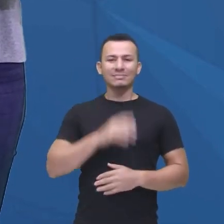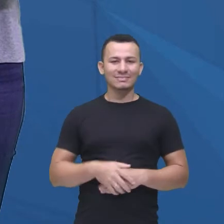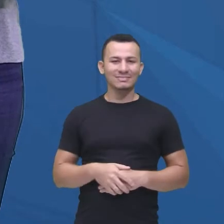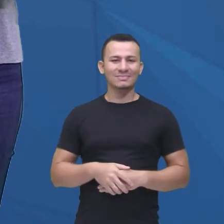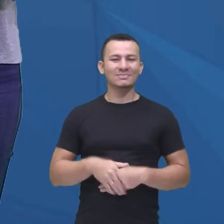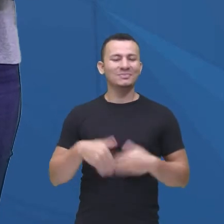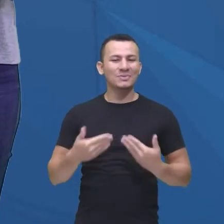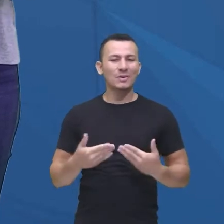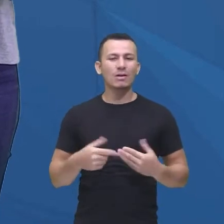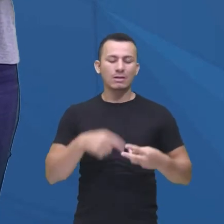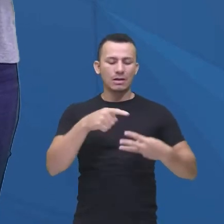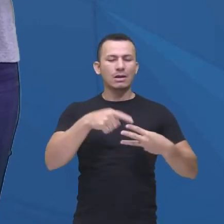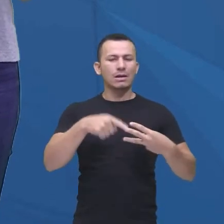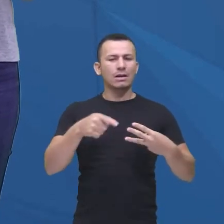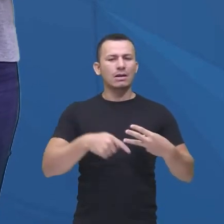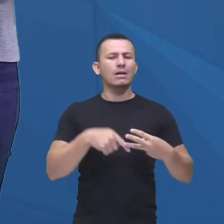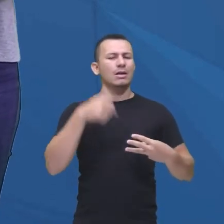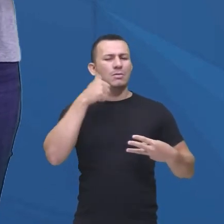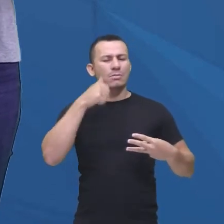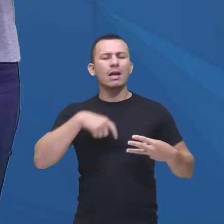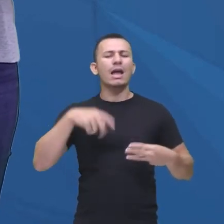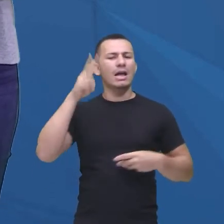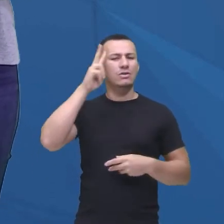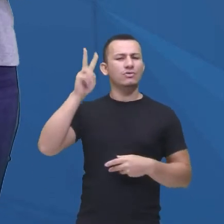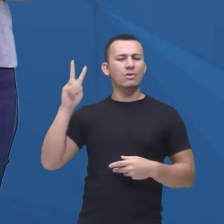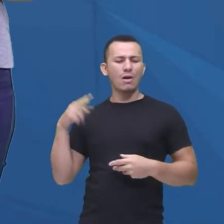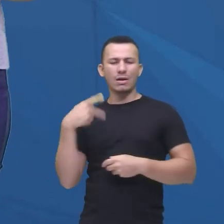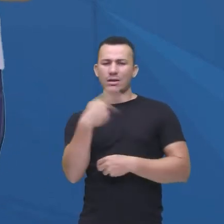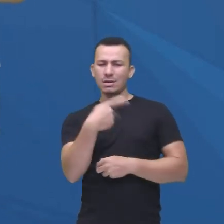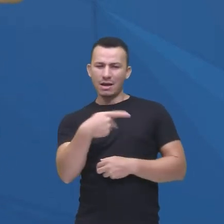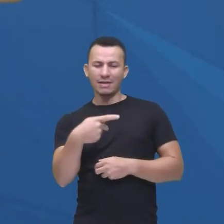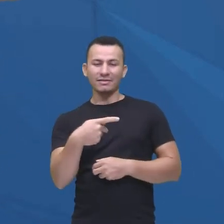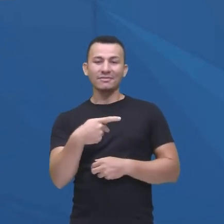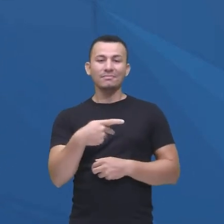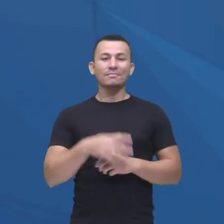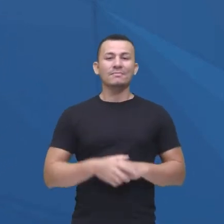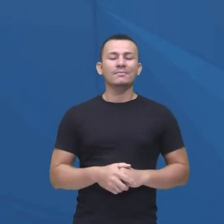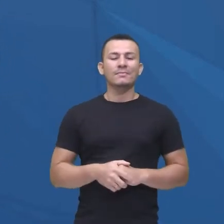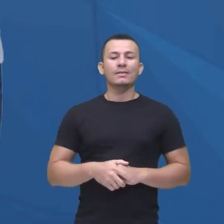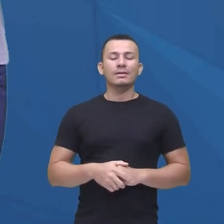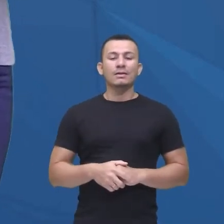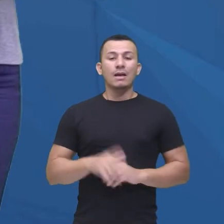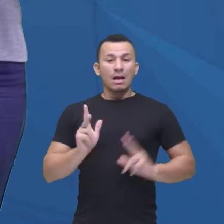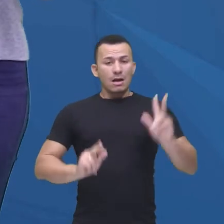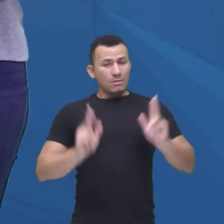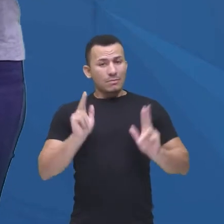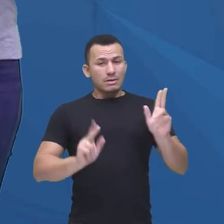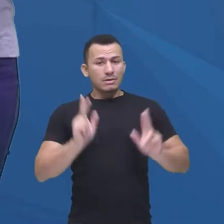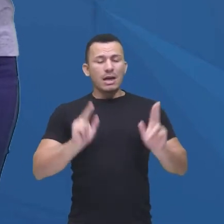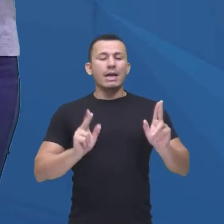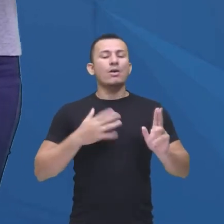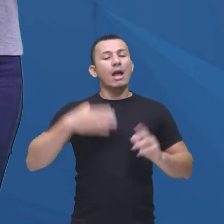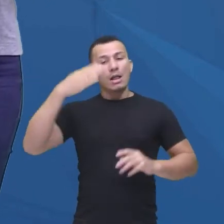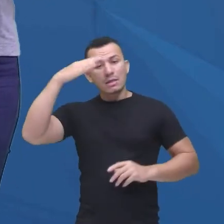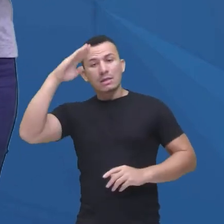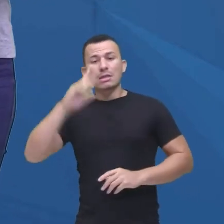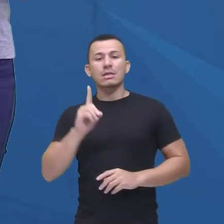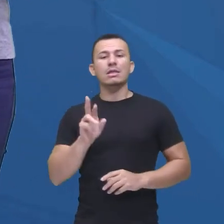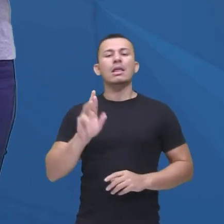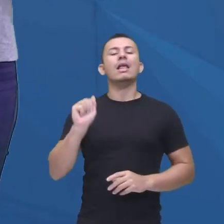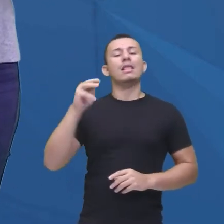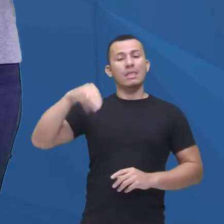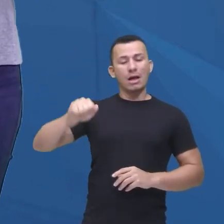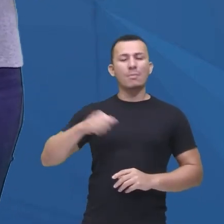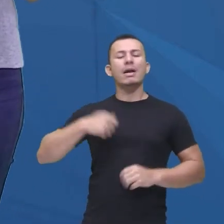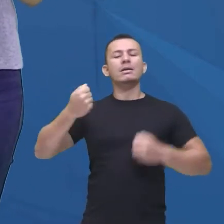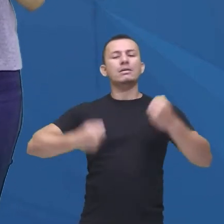ali a história das meninas, né, bem irreverentes ali, é um, uma série, um drama, né, que conta ali, narra